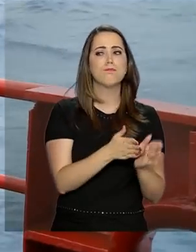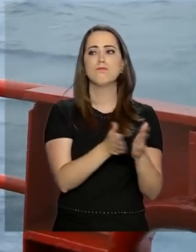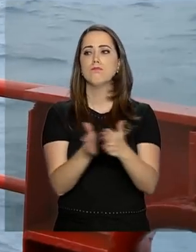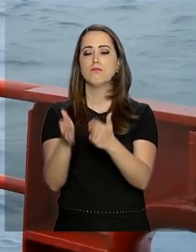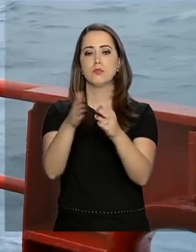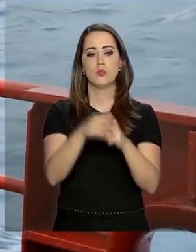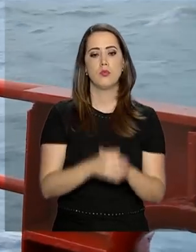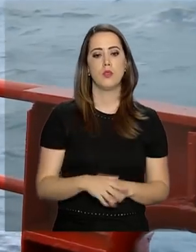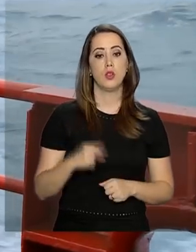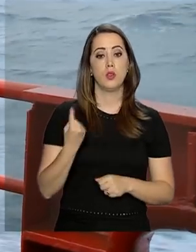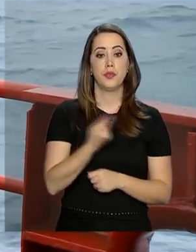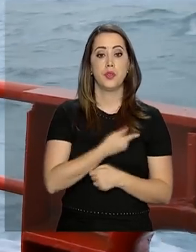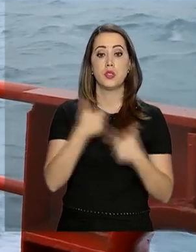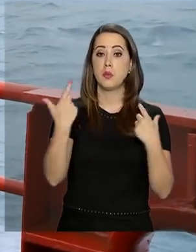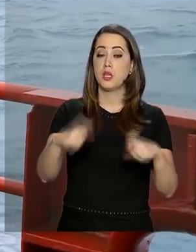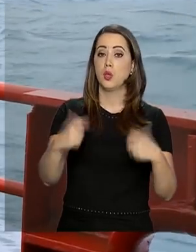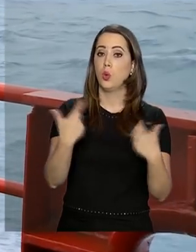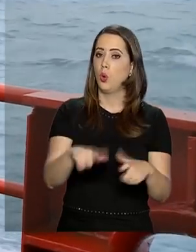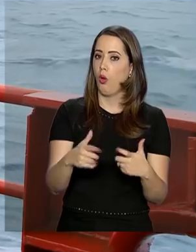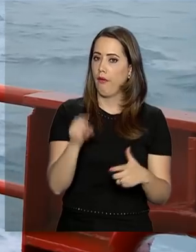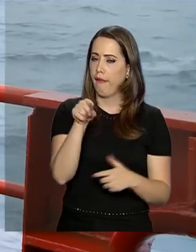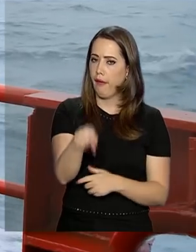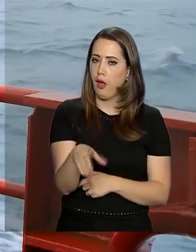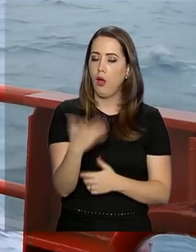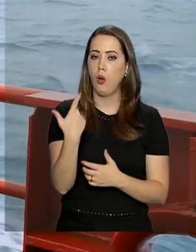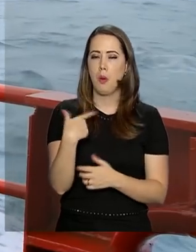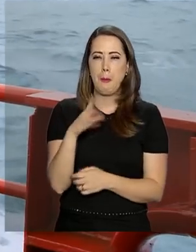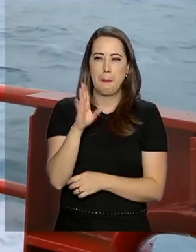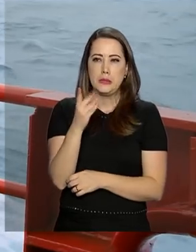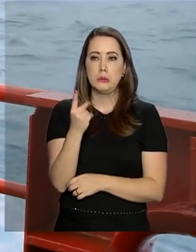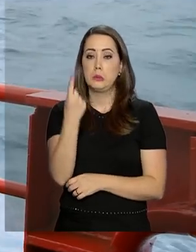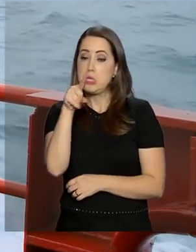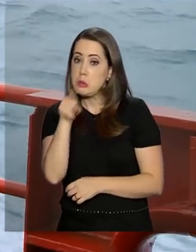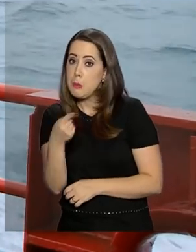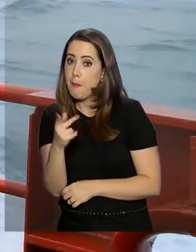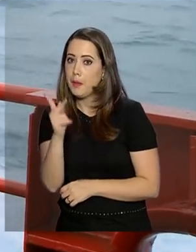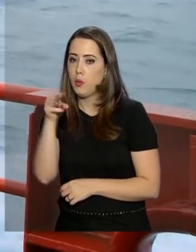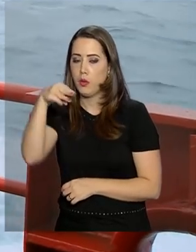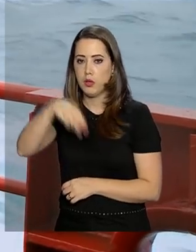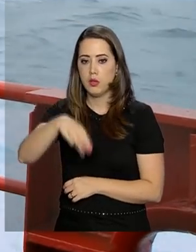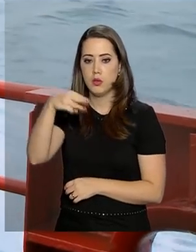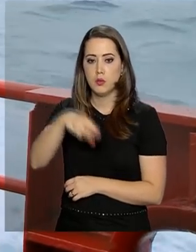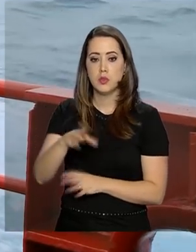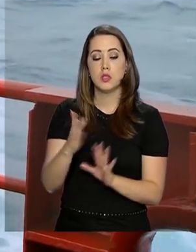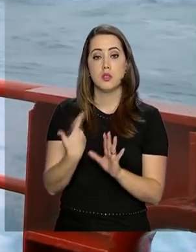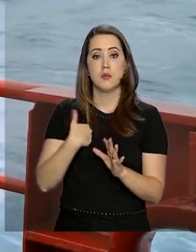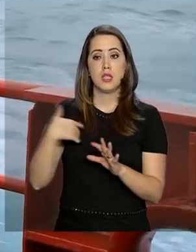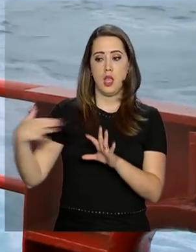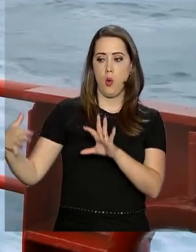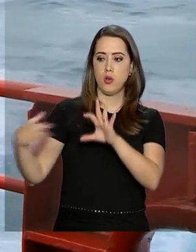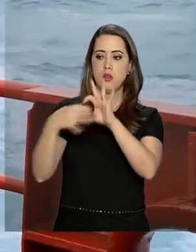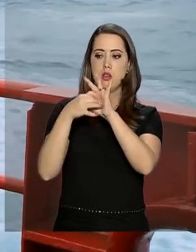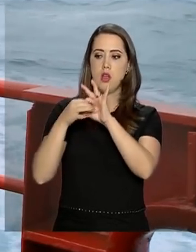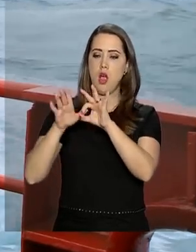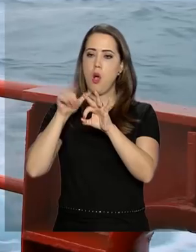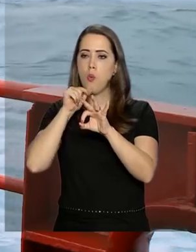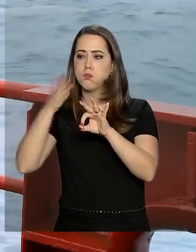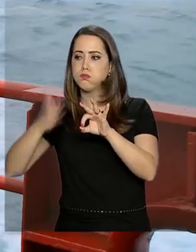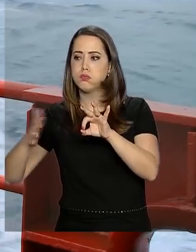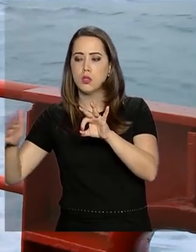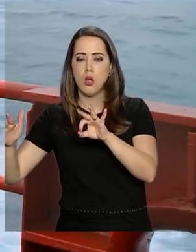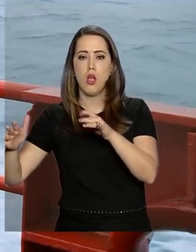atravessando o Estreito de Drake, que tem cerca de mil quilômetros e é a ligação natural entre os oceanos Atlântico e